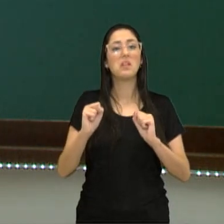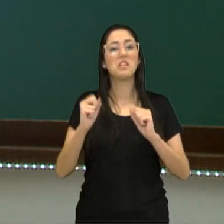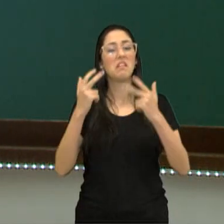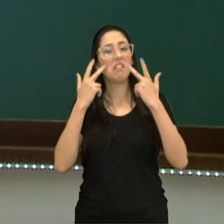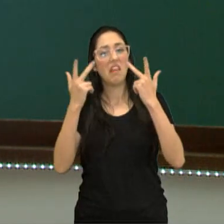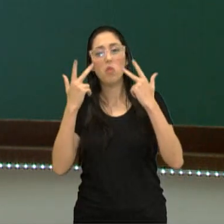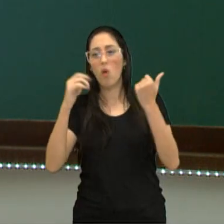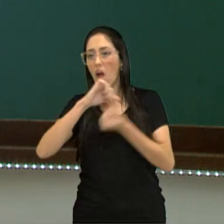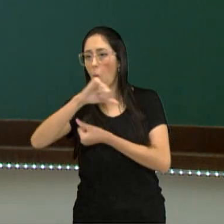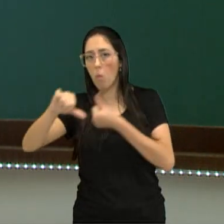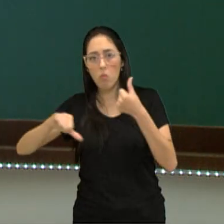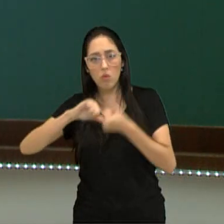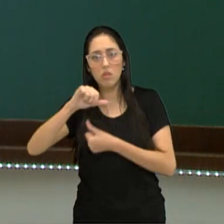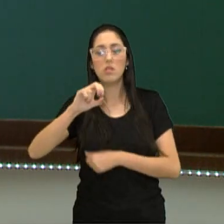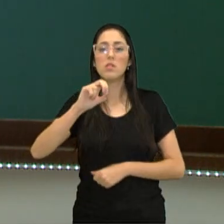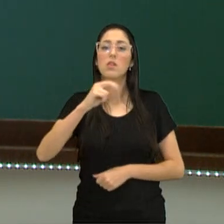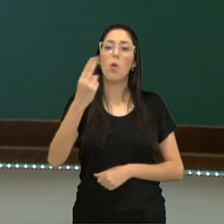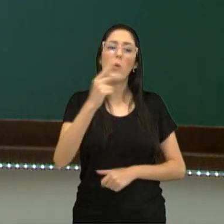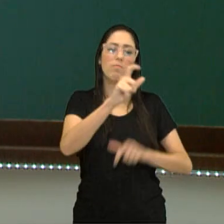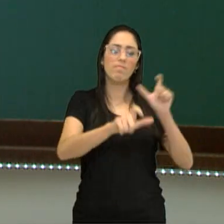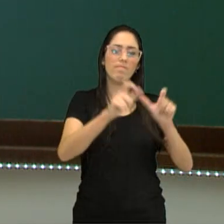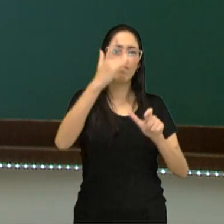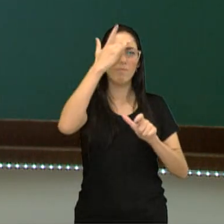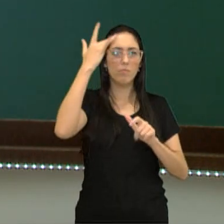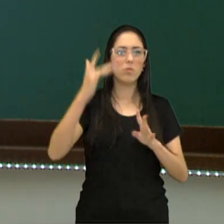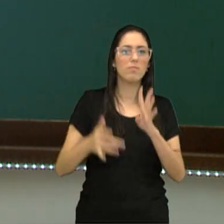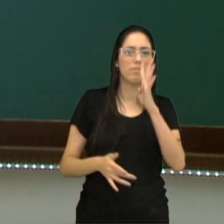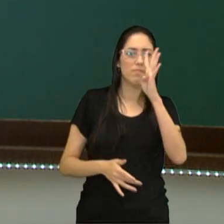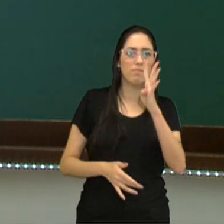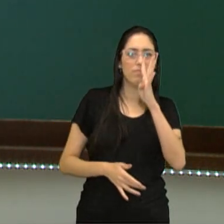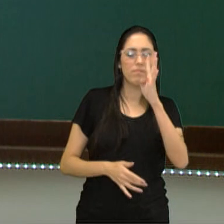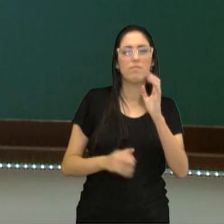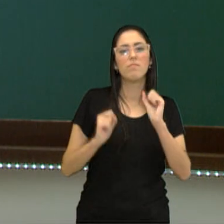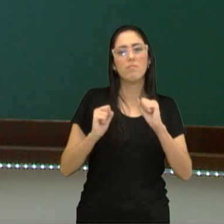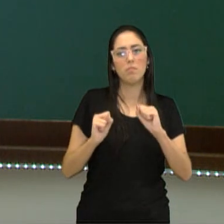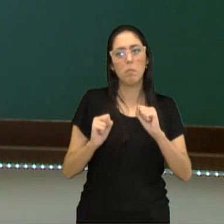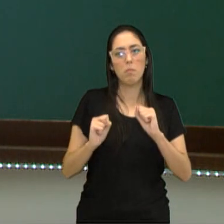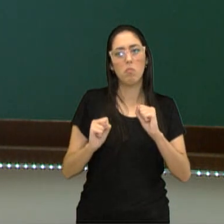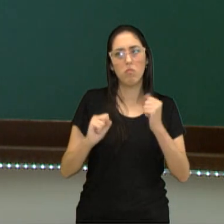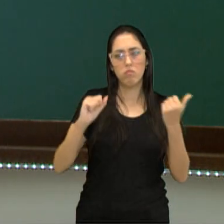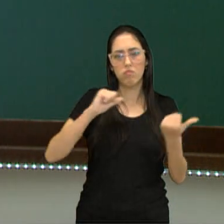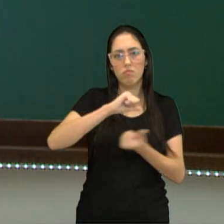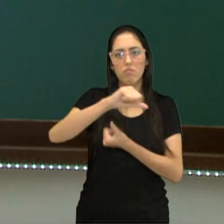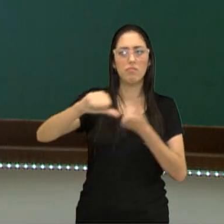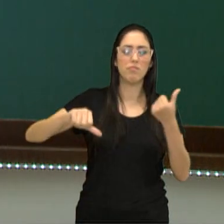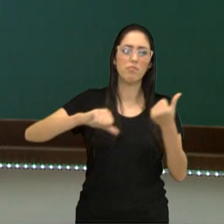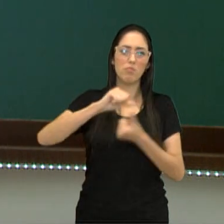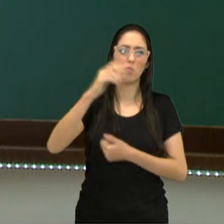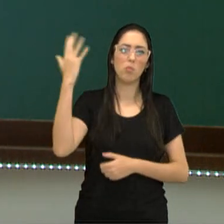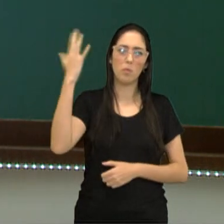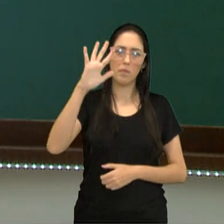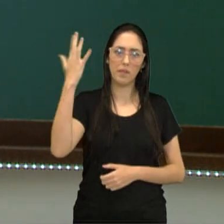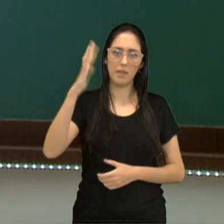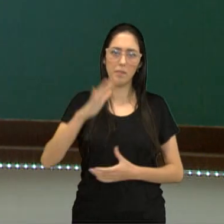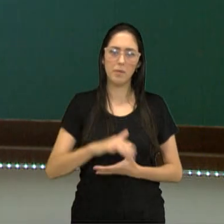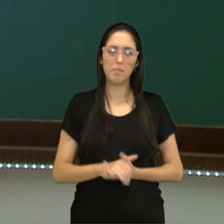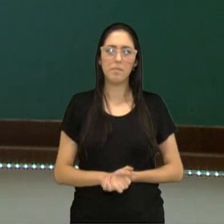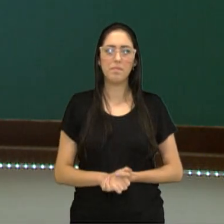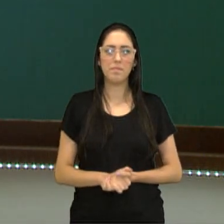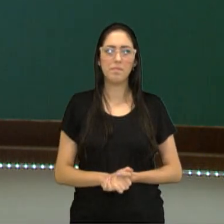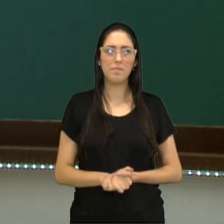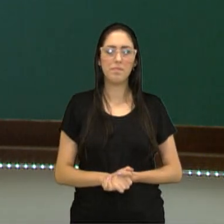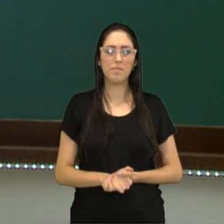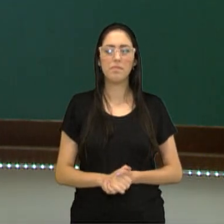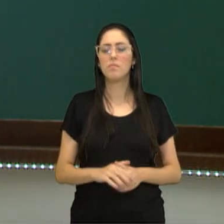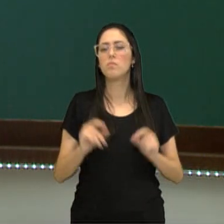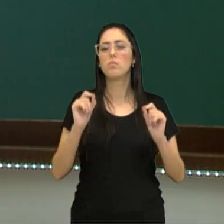Nós podemos ter processos naturais, mas também alguns processos potencializados pela ação humana. O que